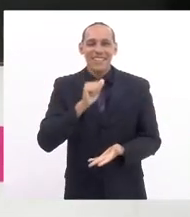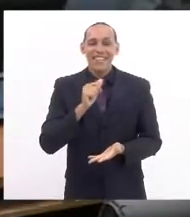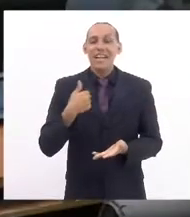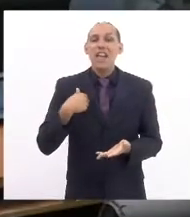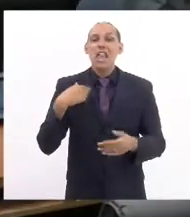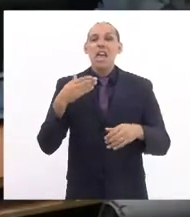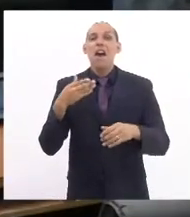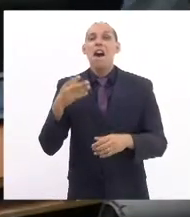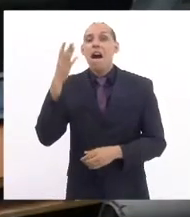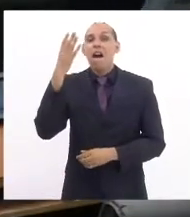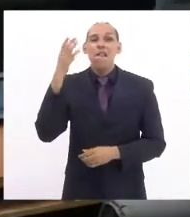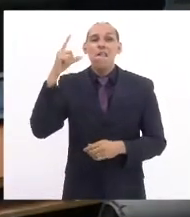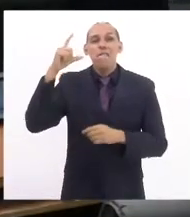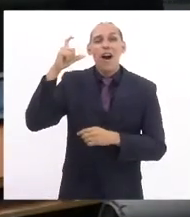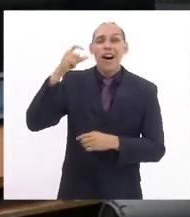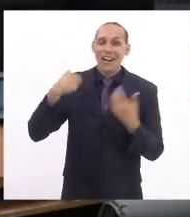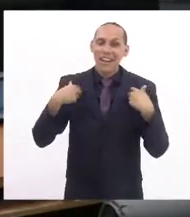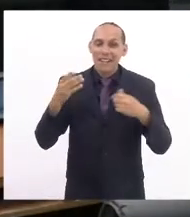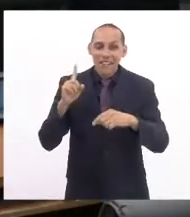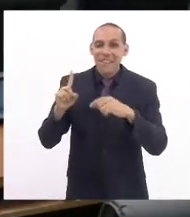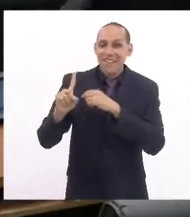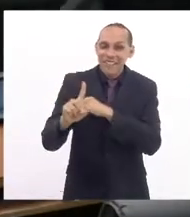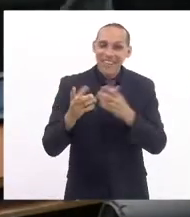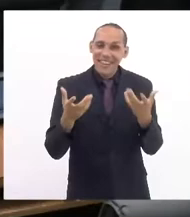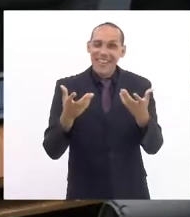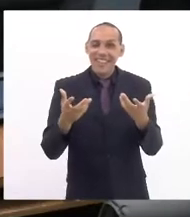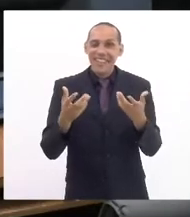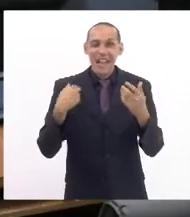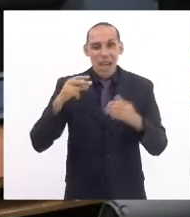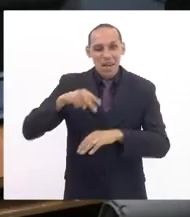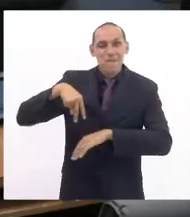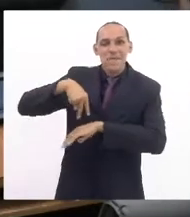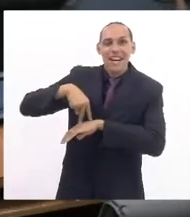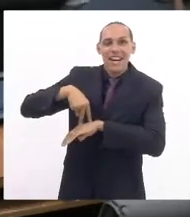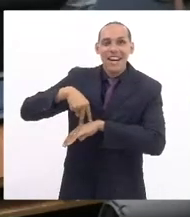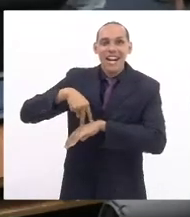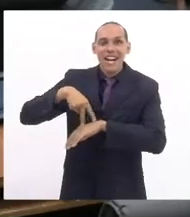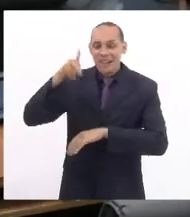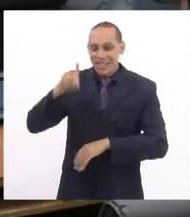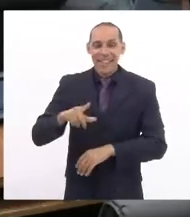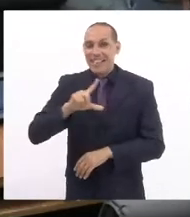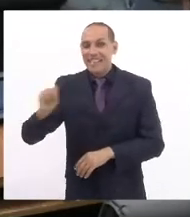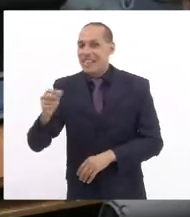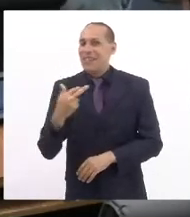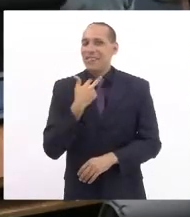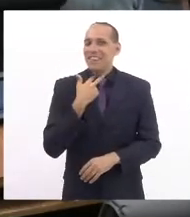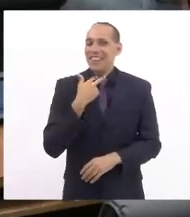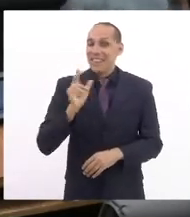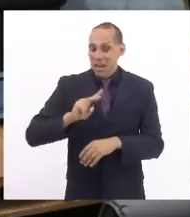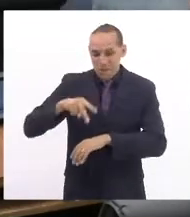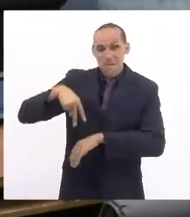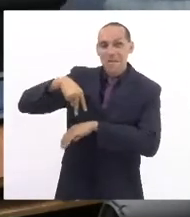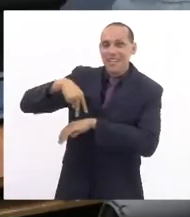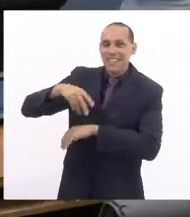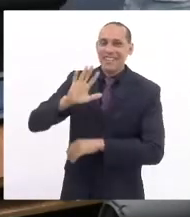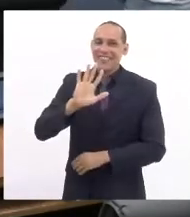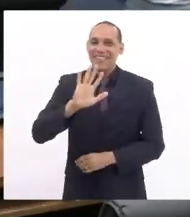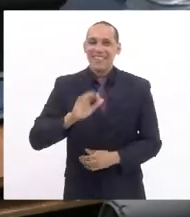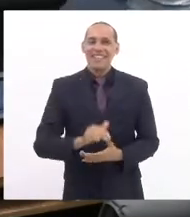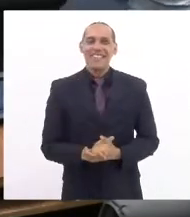entrar nessa foto aí também, eu vou ficar em pé aqui, não pode ficar vazio a presidência, eu vou ficar em pé aqui,